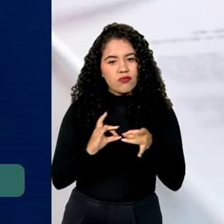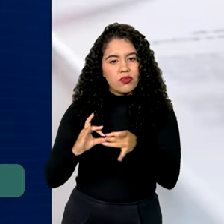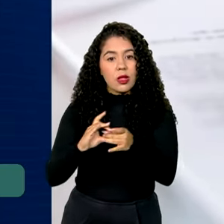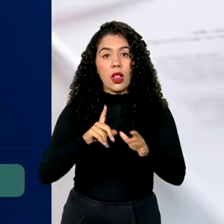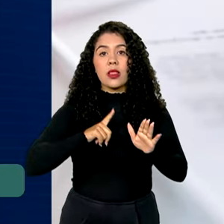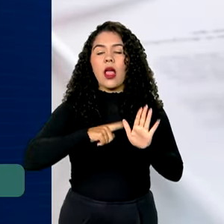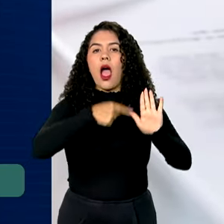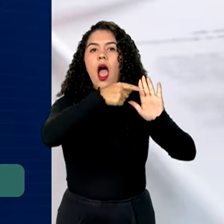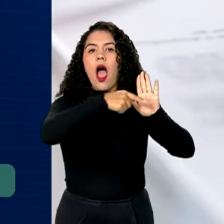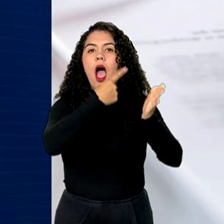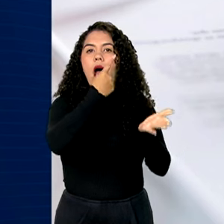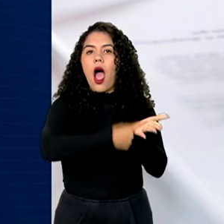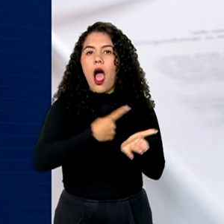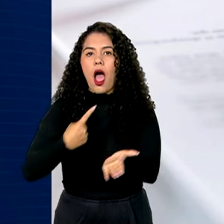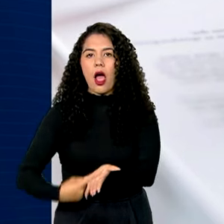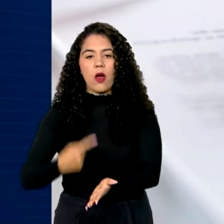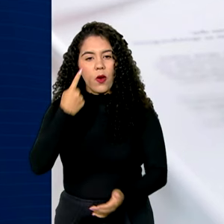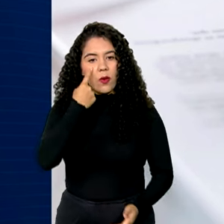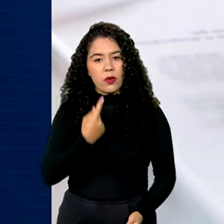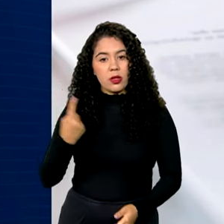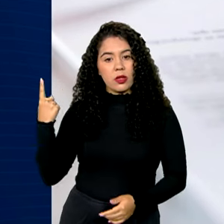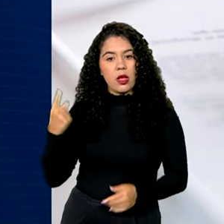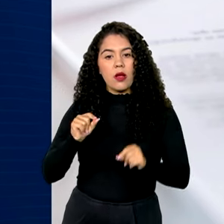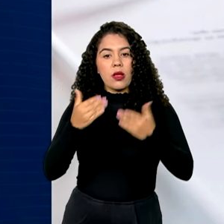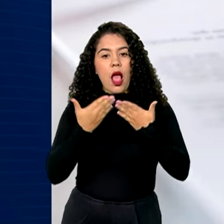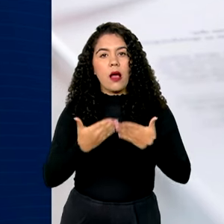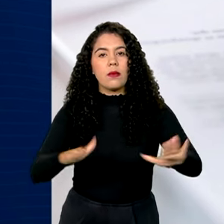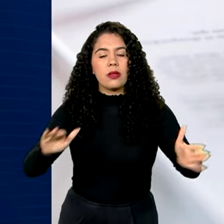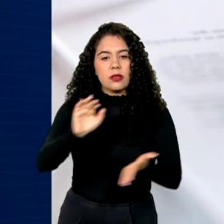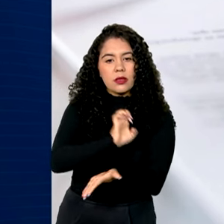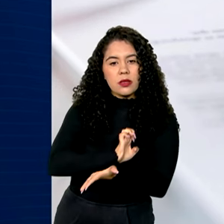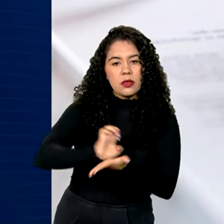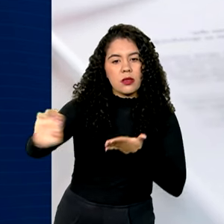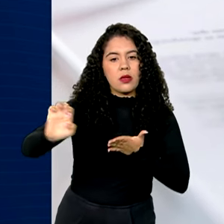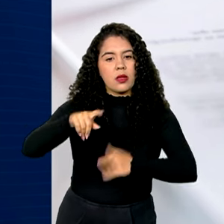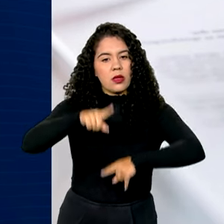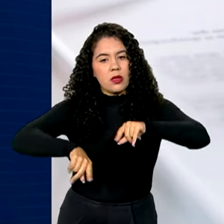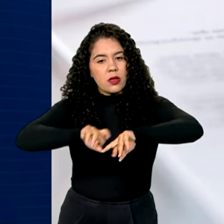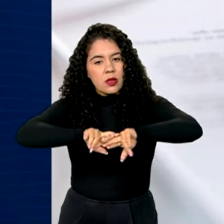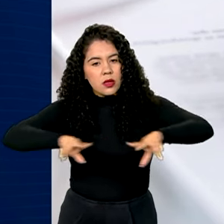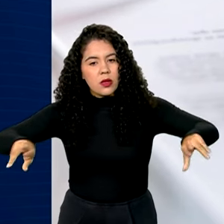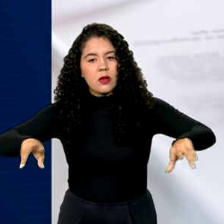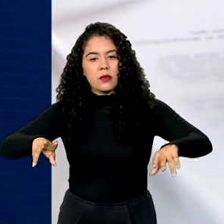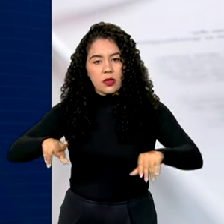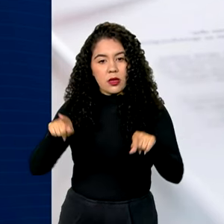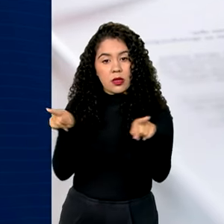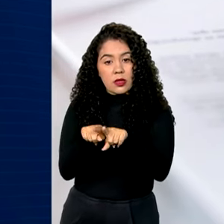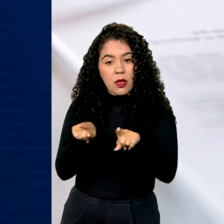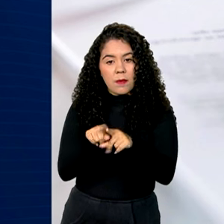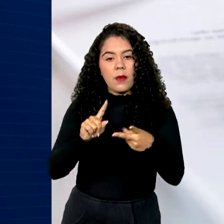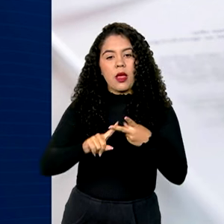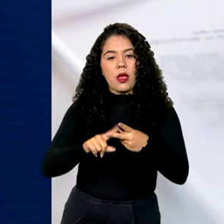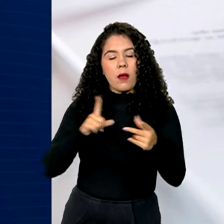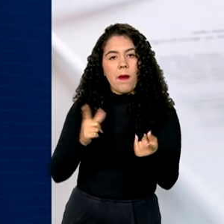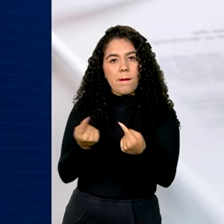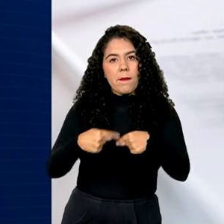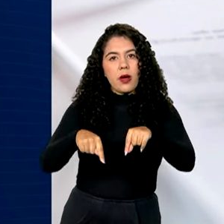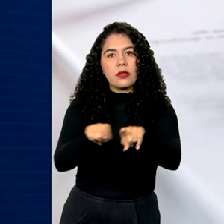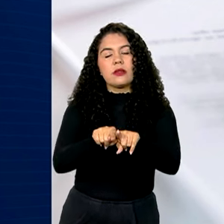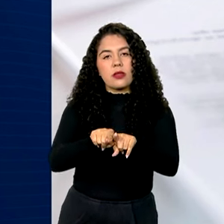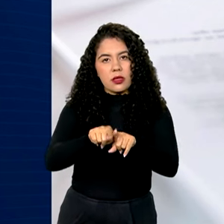estão a ampliação da exportação de insumos agropecuários, a ampliação na parceria para a